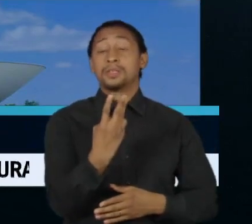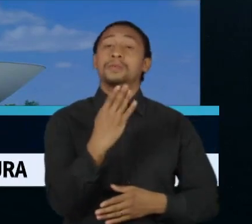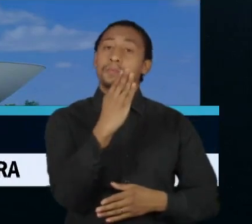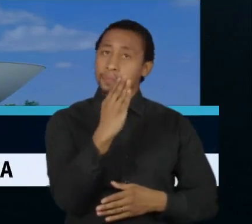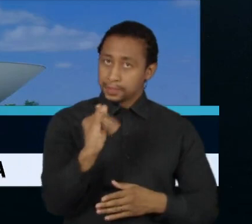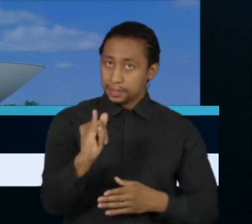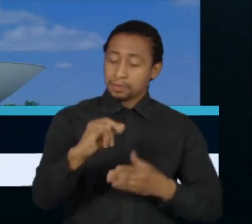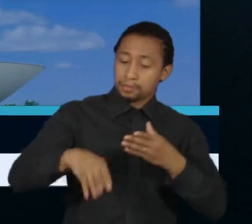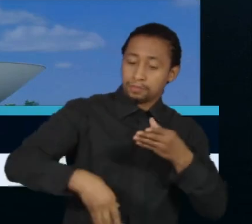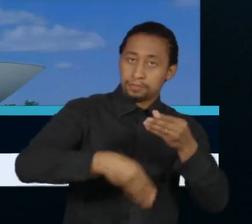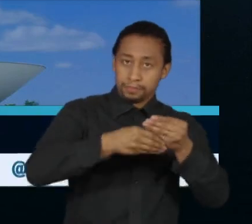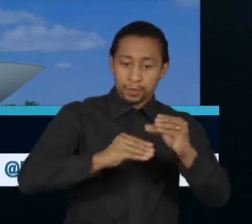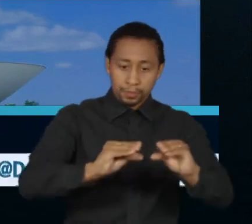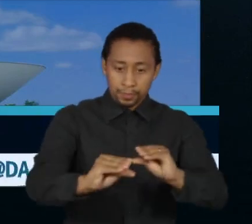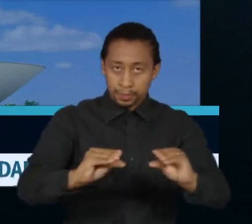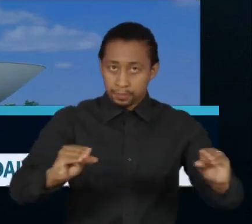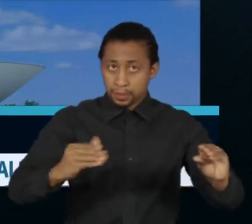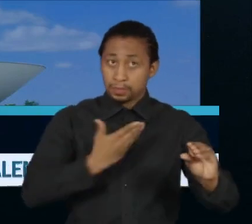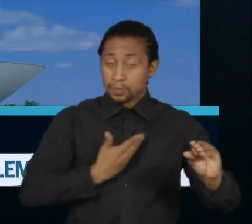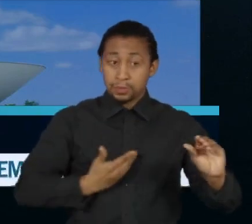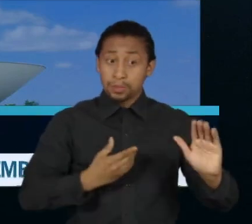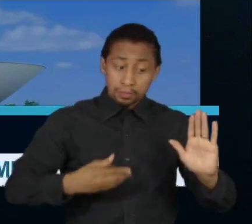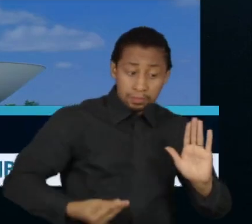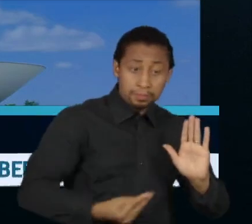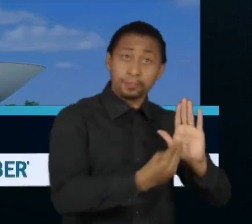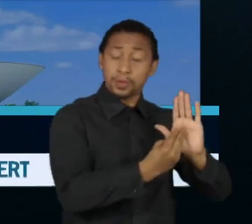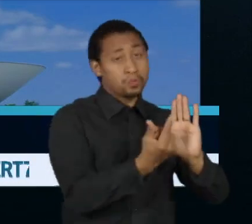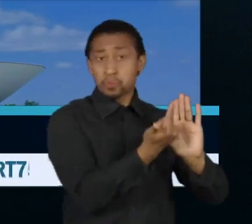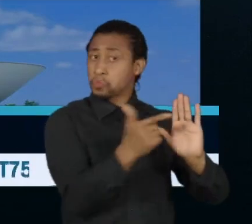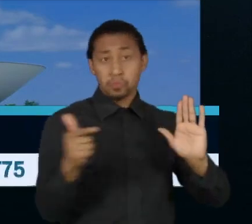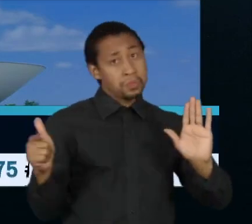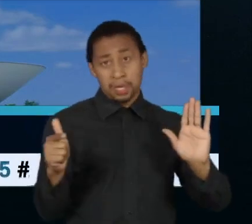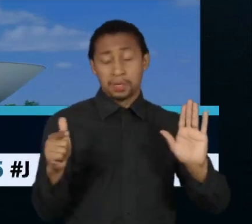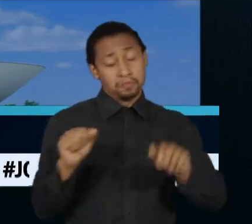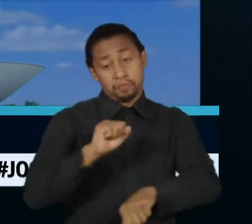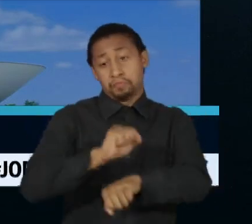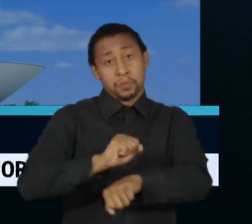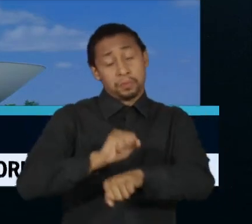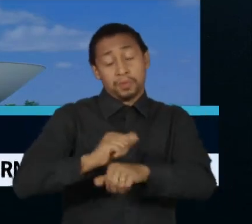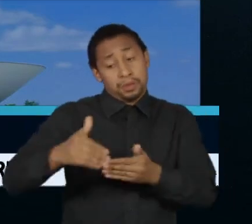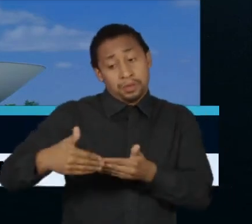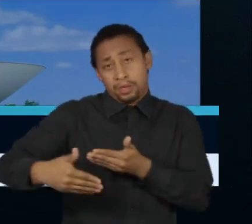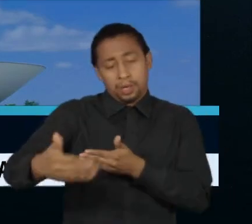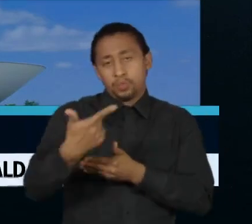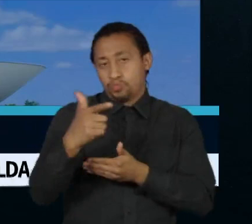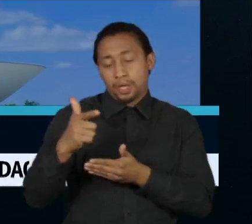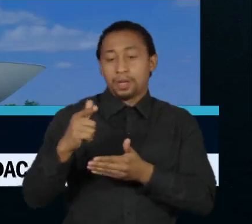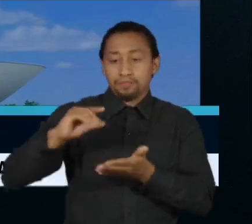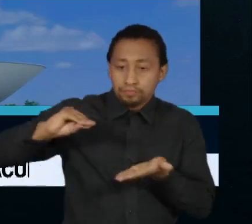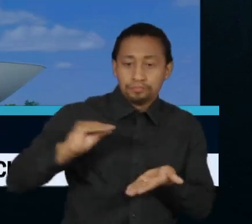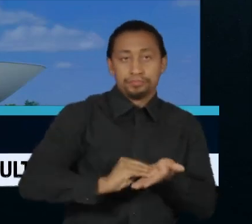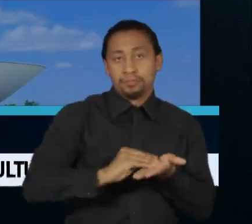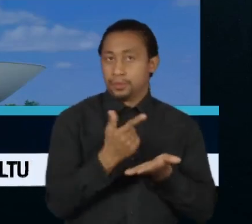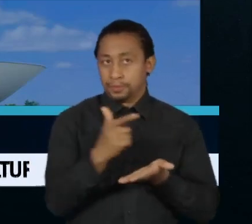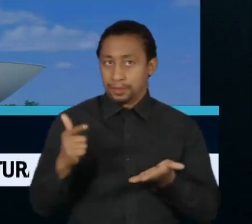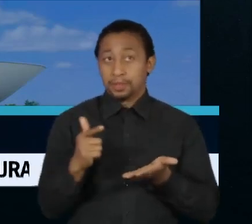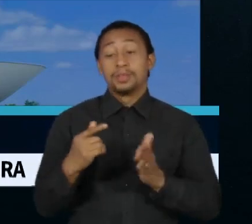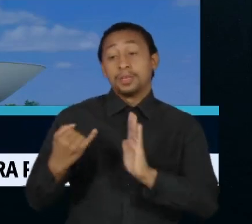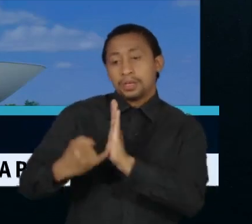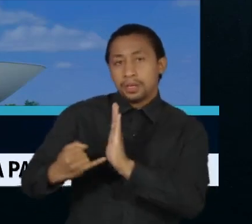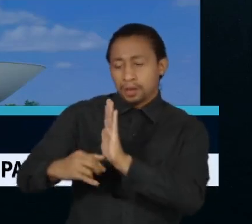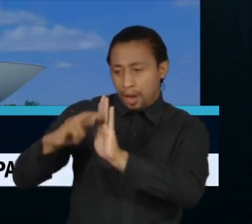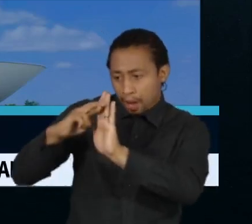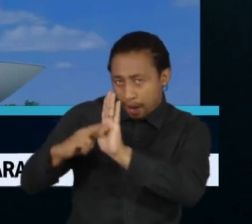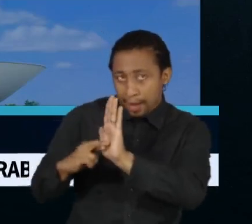passam a não fazer parte do cálculo por tempo indeterminado. Também deixam à regra fiscal os